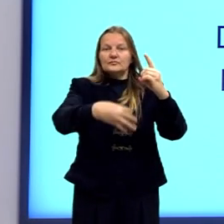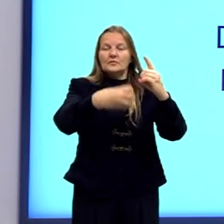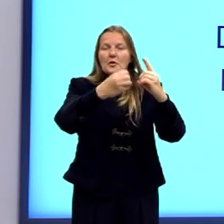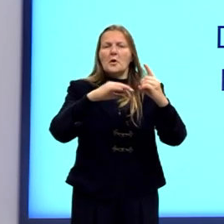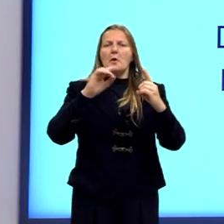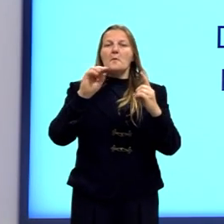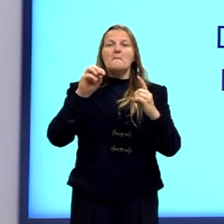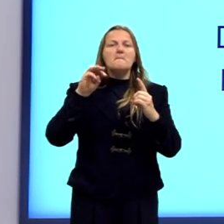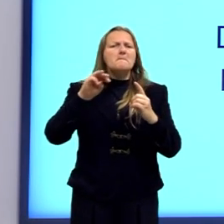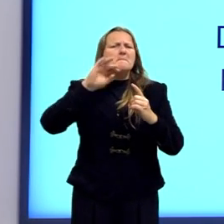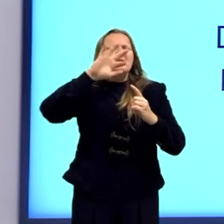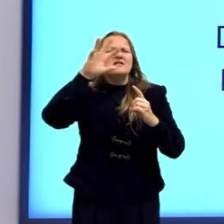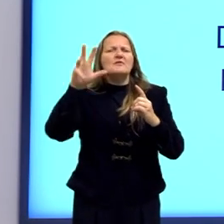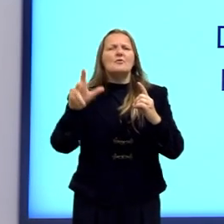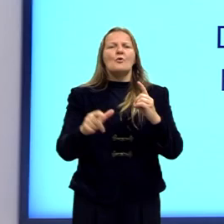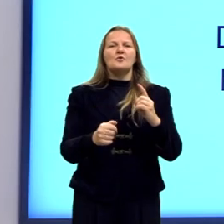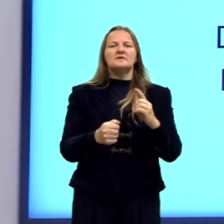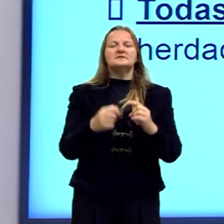da geologia.